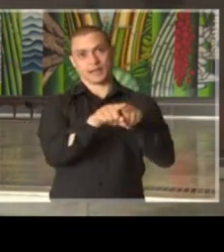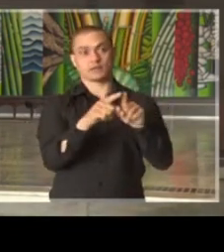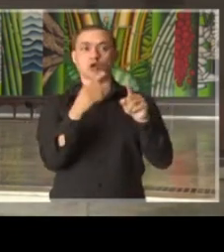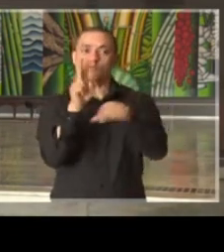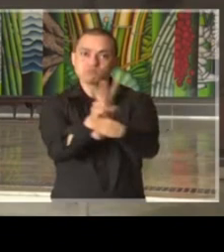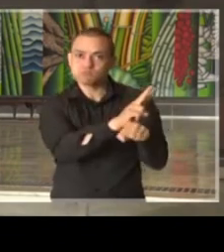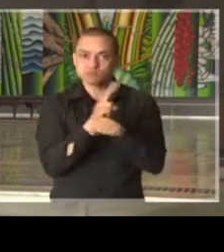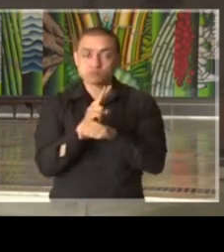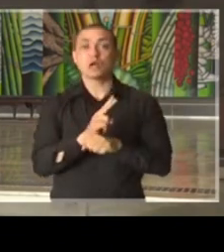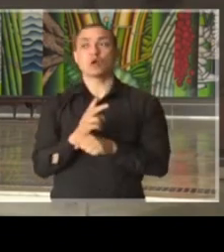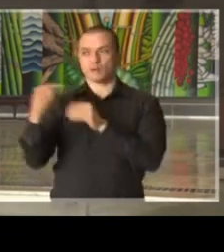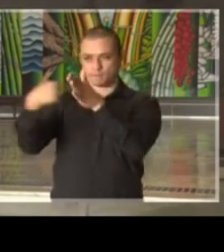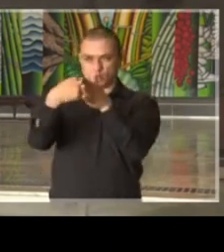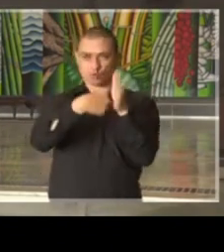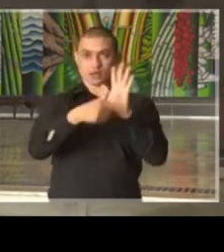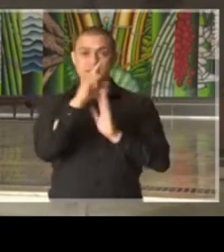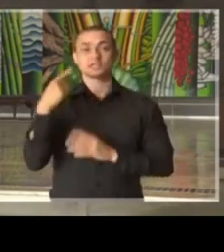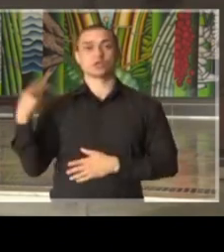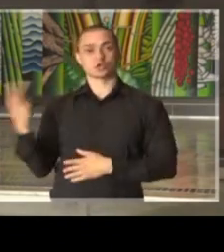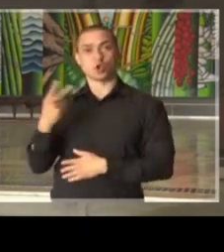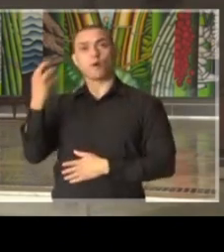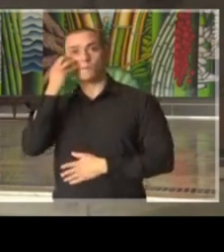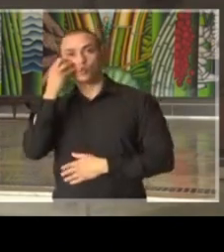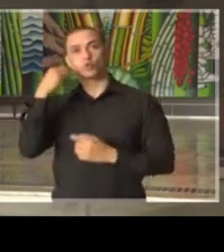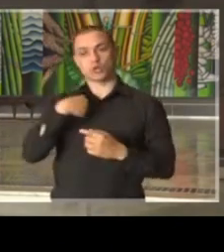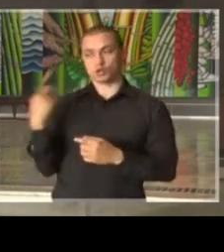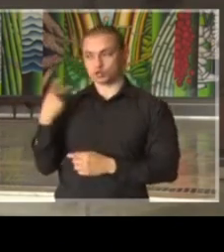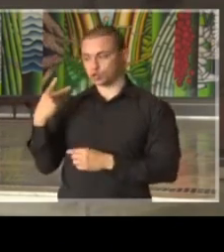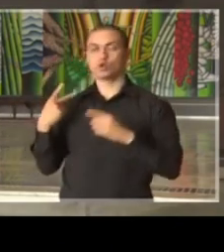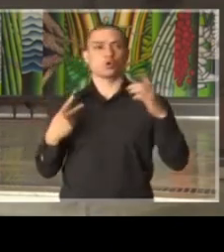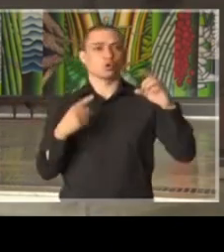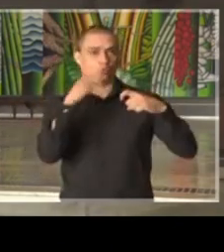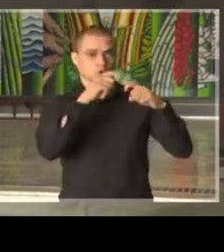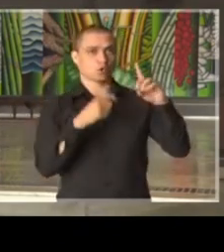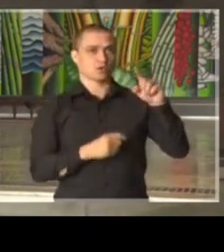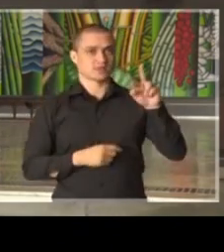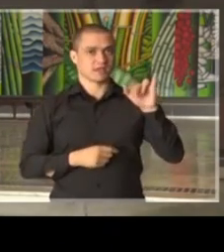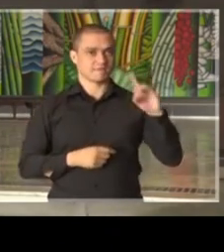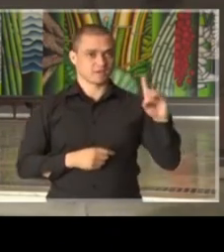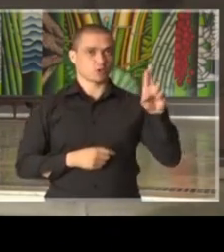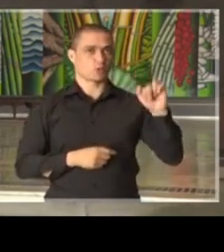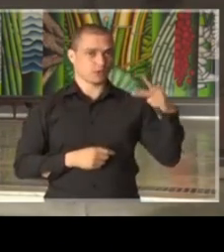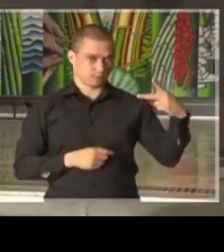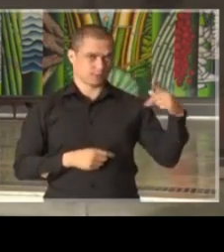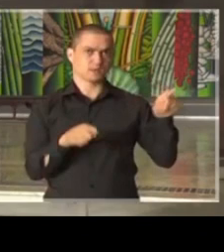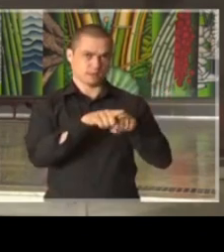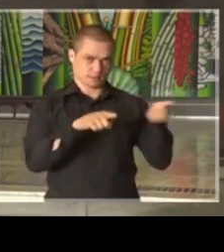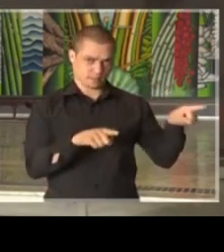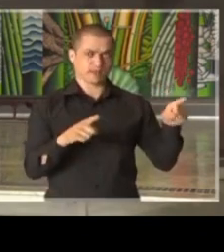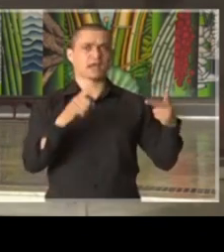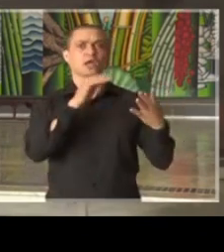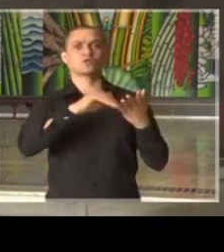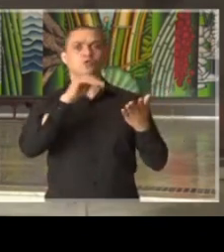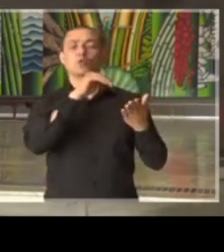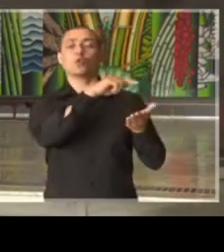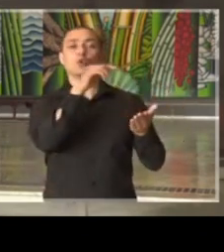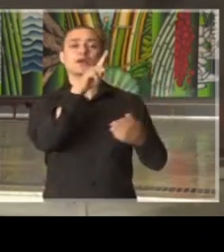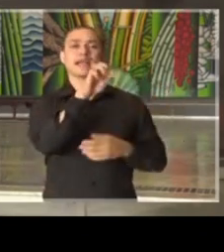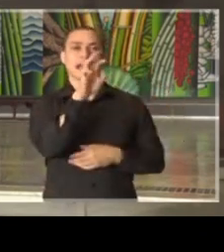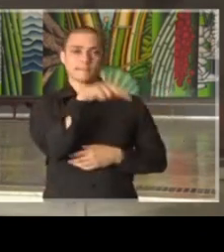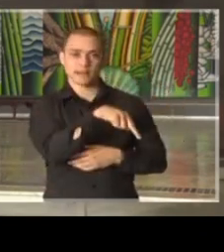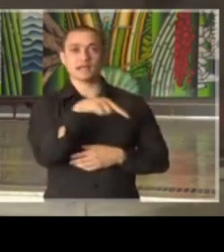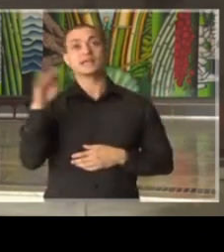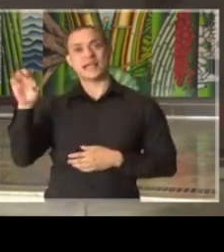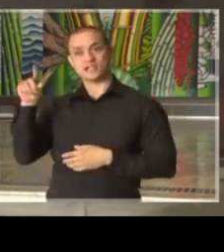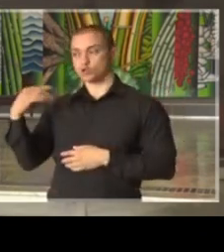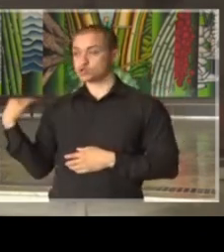perguntas, Bruno Covas e eu queremos registrar também o doutor Davi Wippe e igualmente José Henrique Guerma e Edson Aparecido,